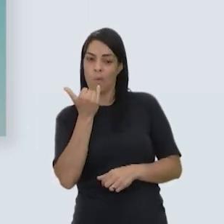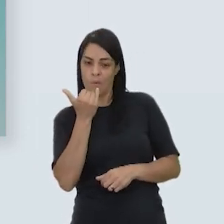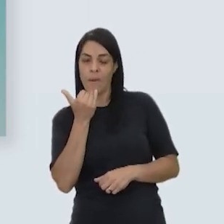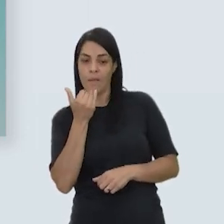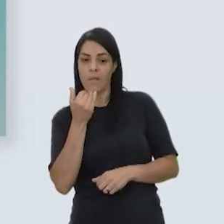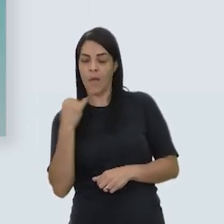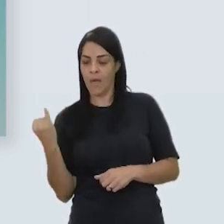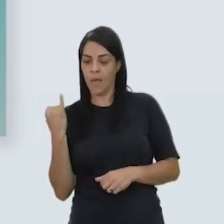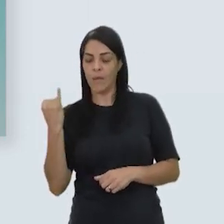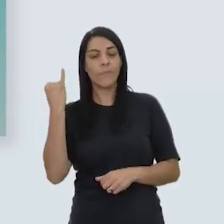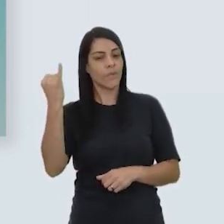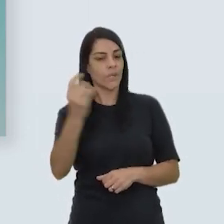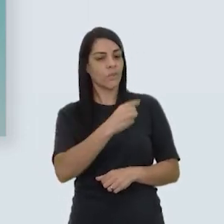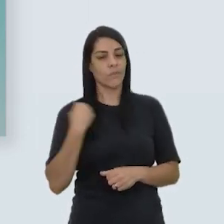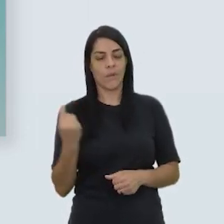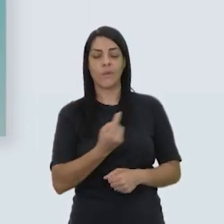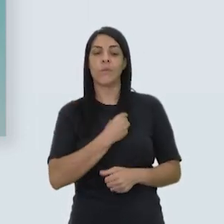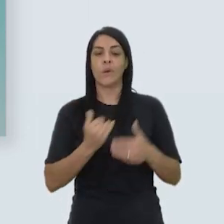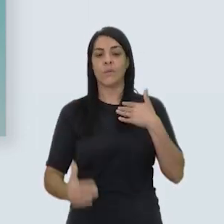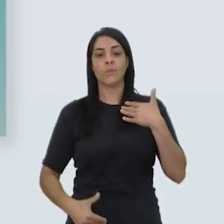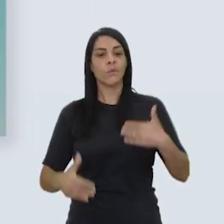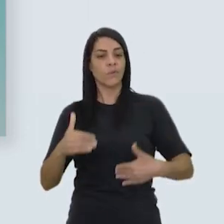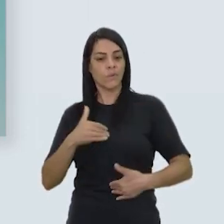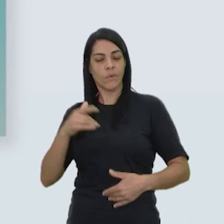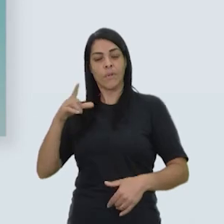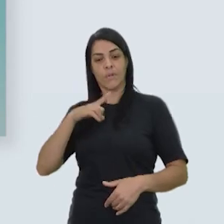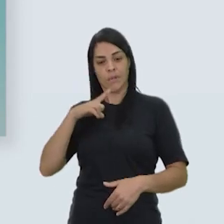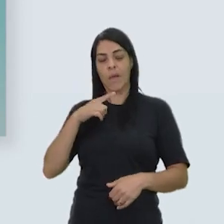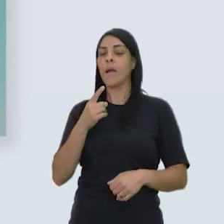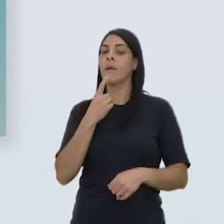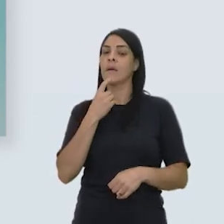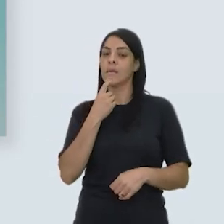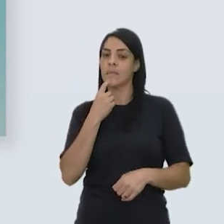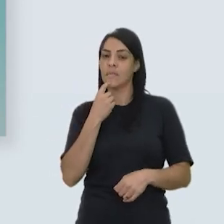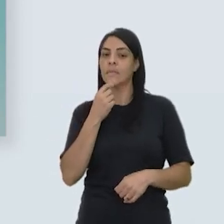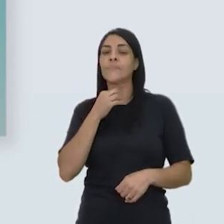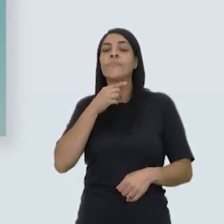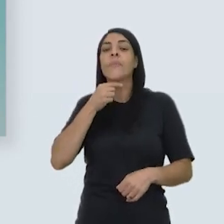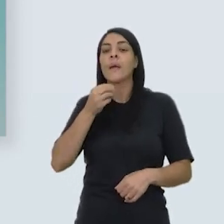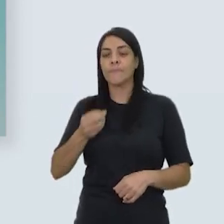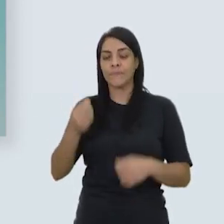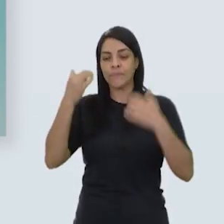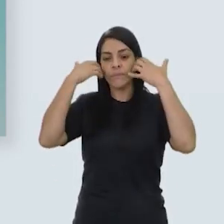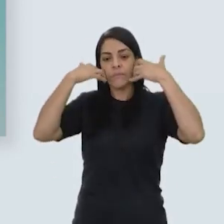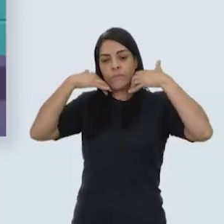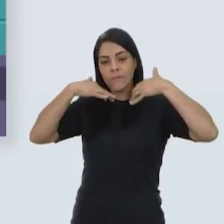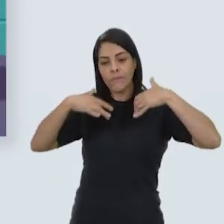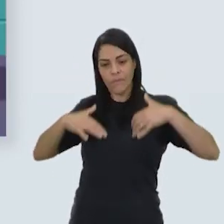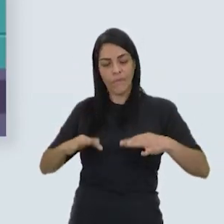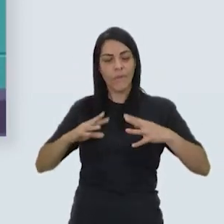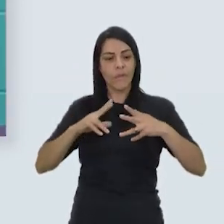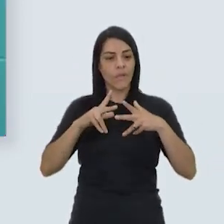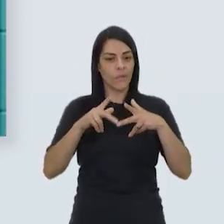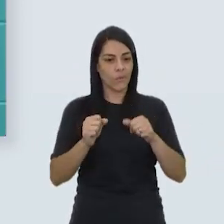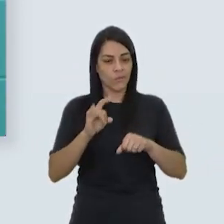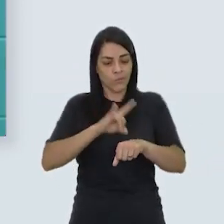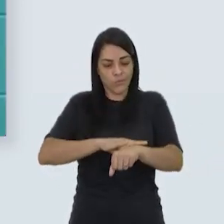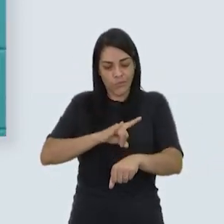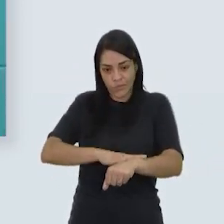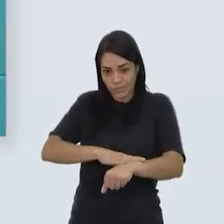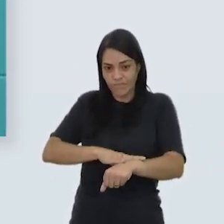fundamental para o nosso corpo. Ela compõe o nosso sangue, vira saliva, suor, secreções e xixi.